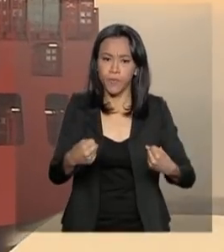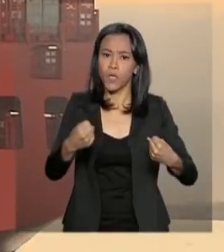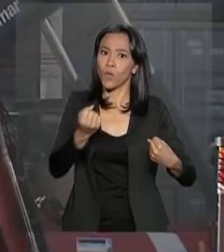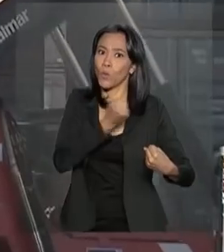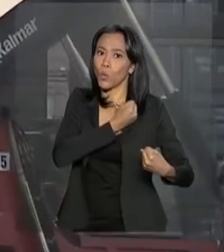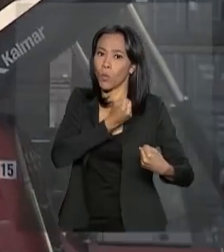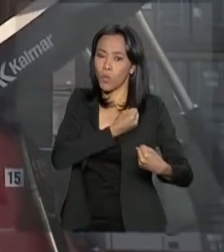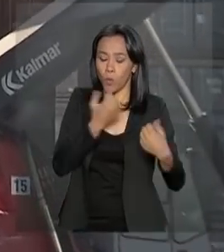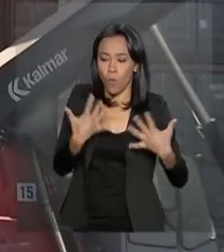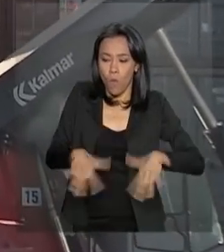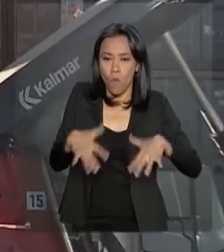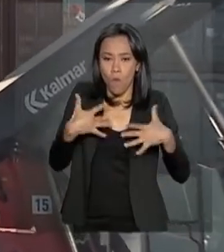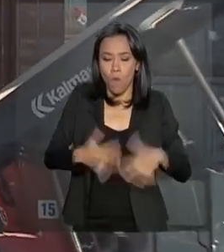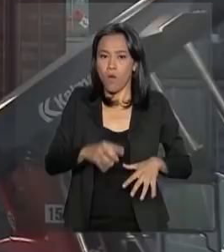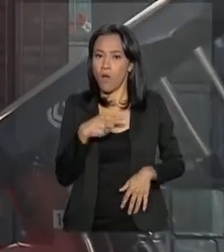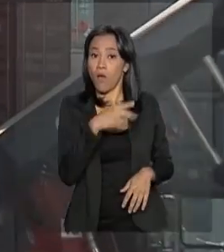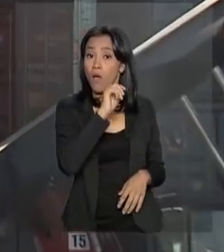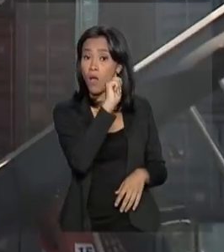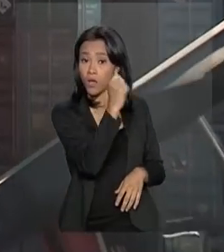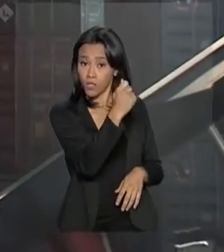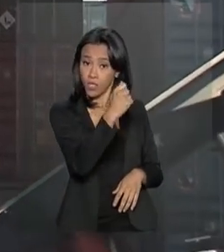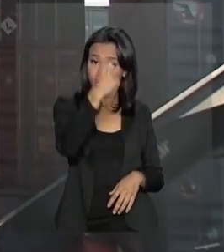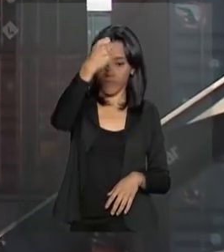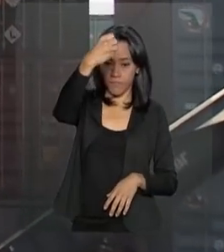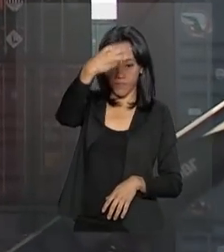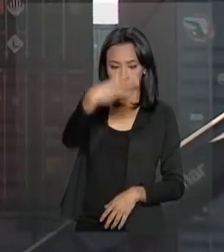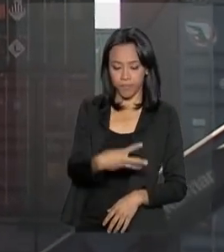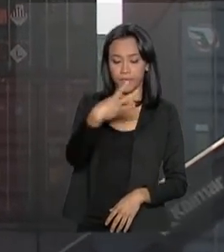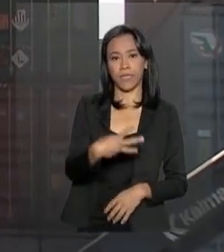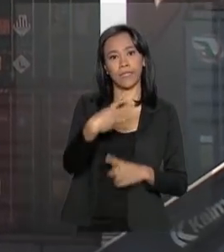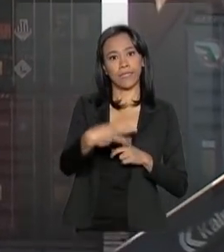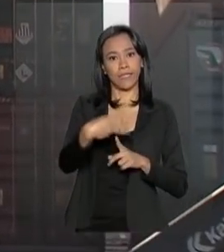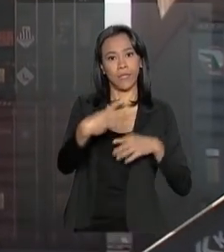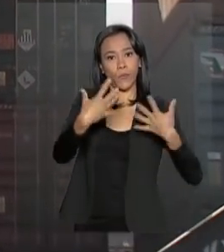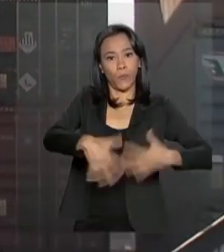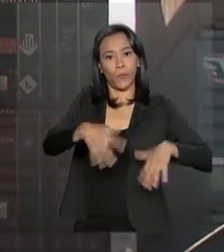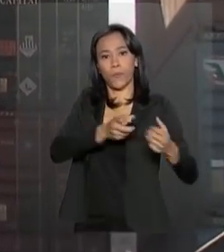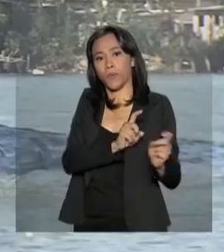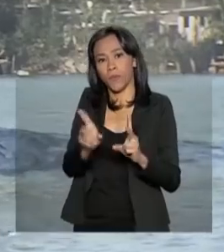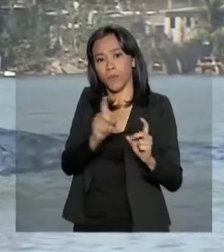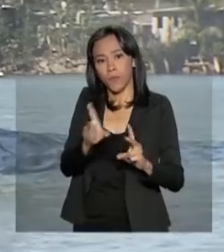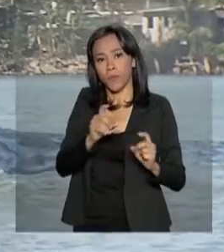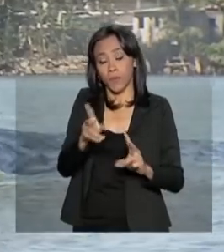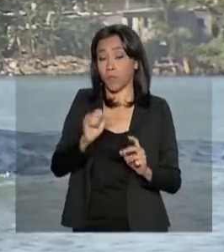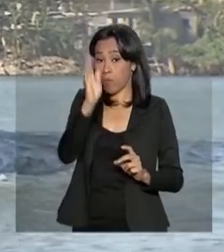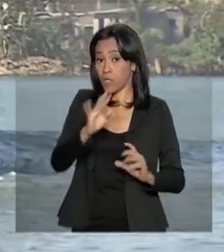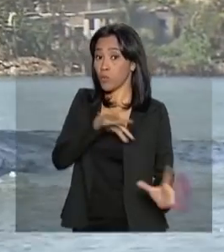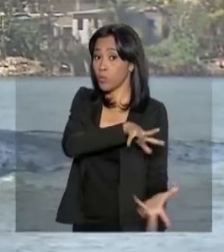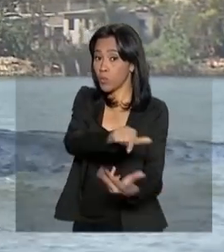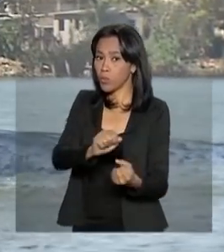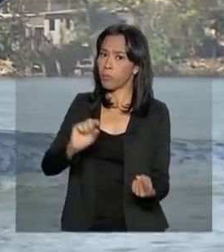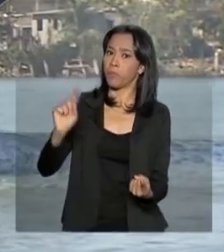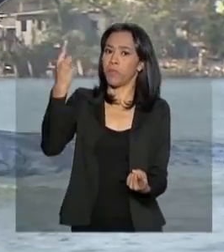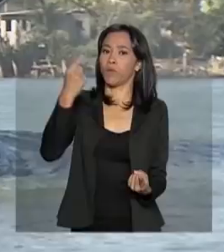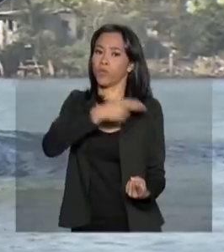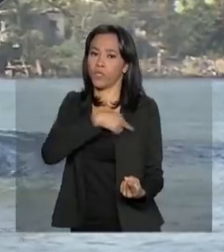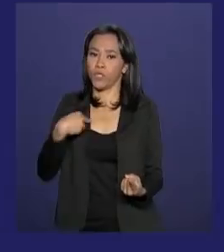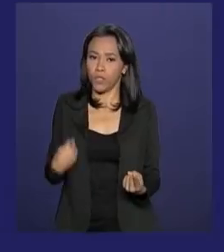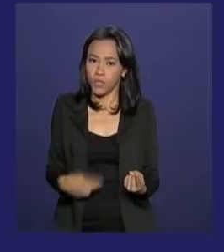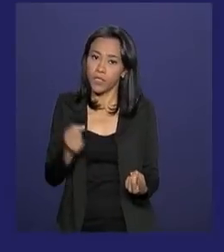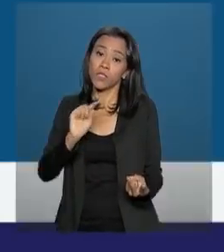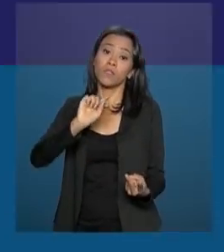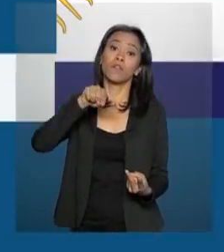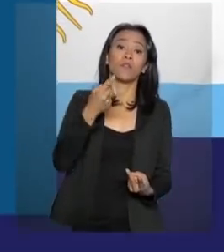números. A Argentina é o terceiro maior parceiro comercial do Brasil no mundo, depois de China e Estados Unidos.